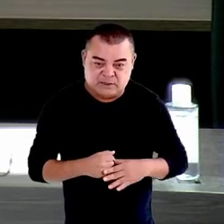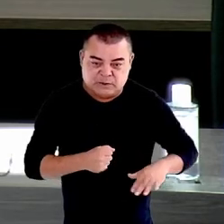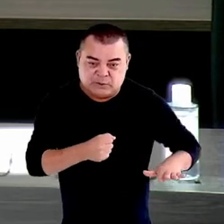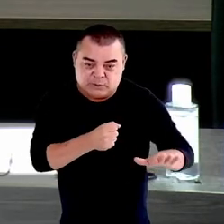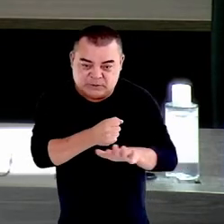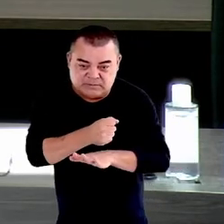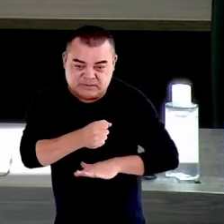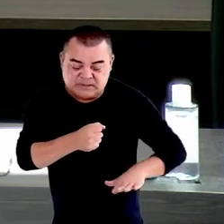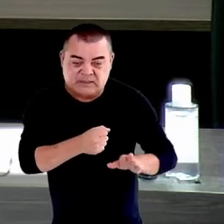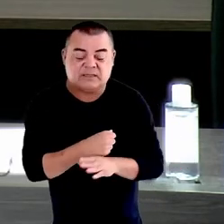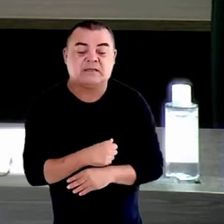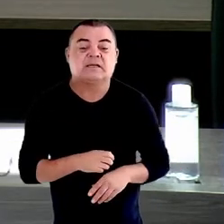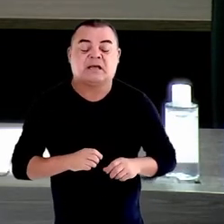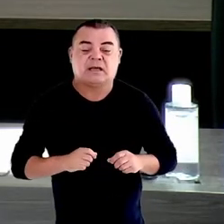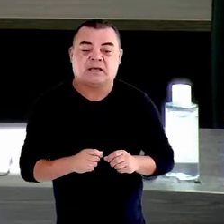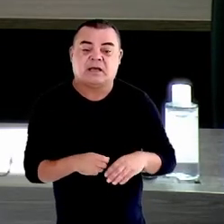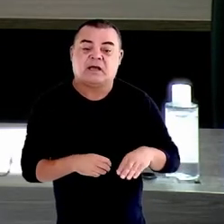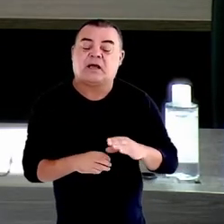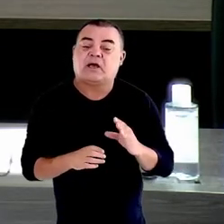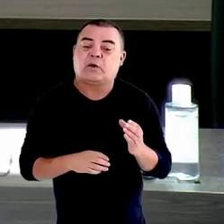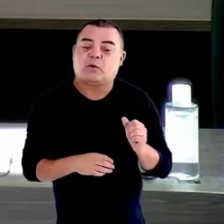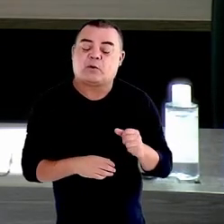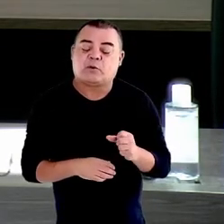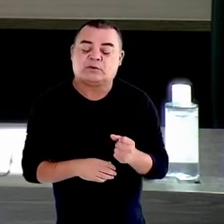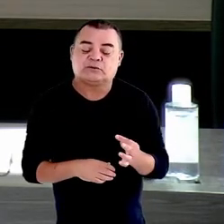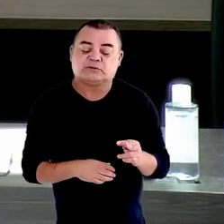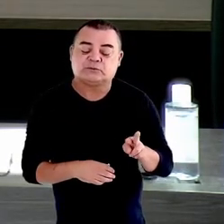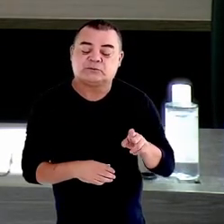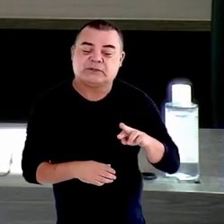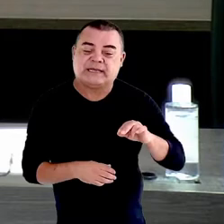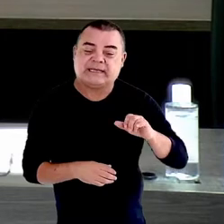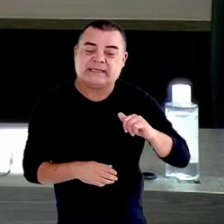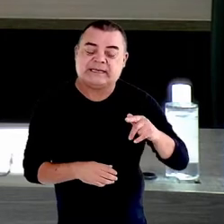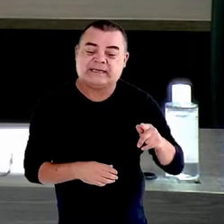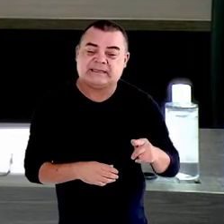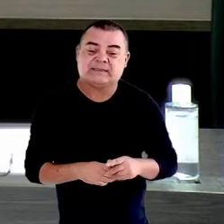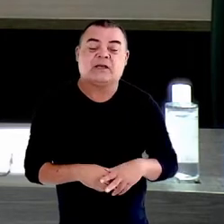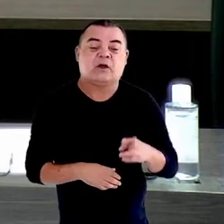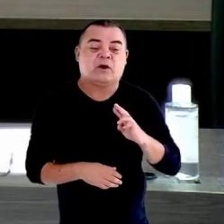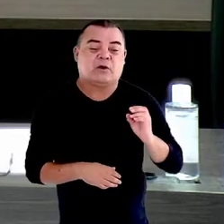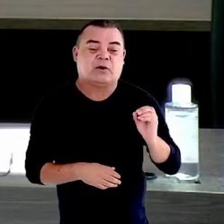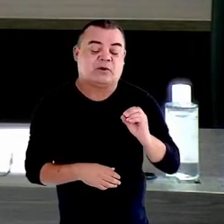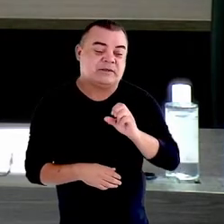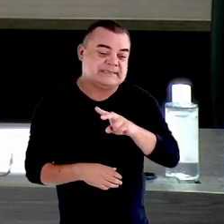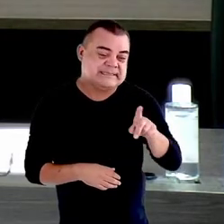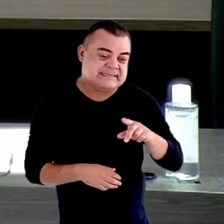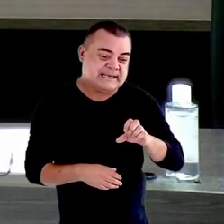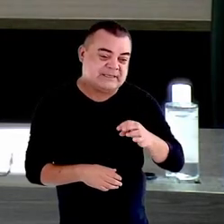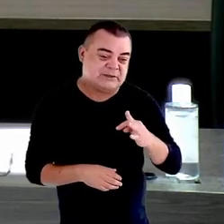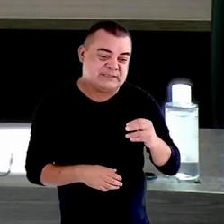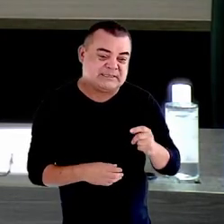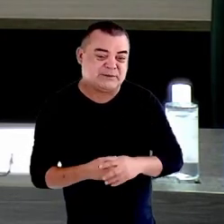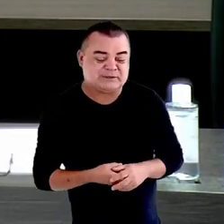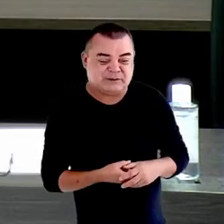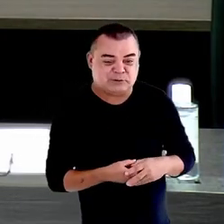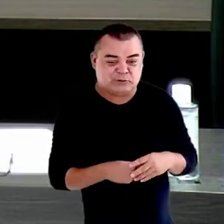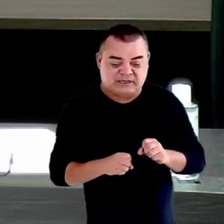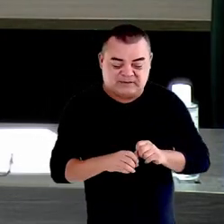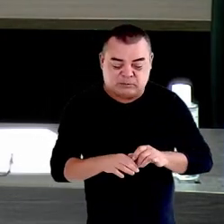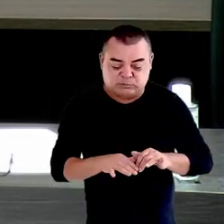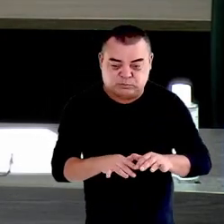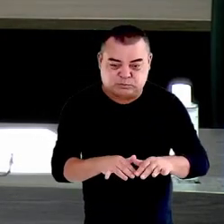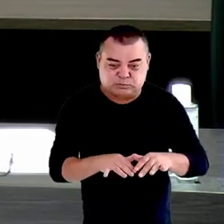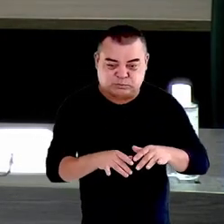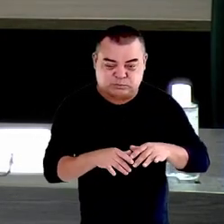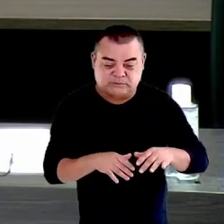costureira Cosette. A literatura, portanto, chegou antes que o direito a preocupações efetivas em